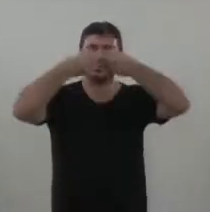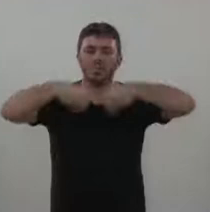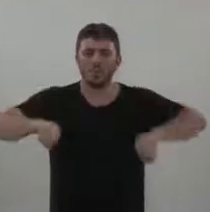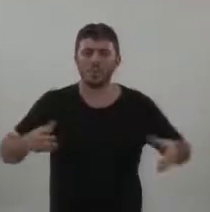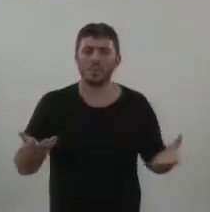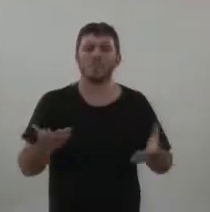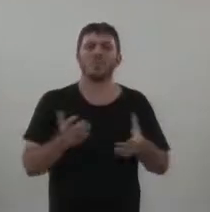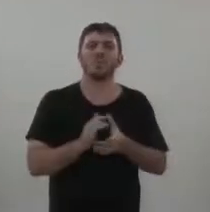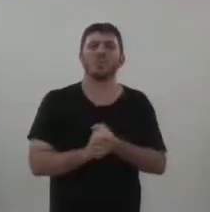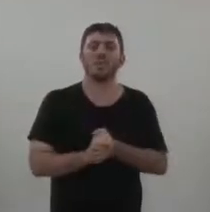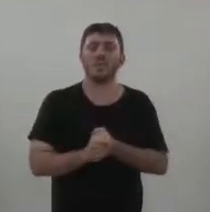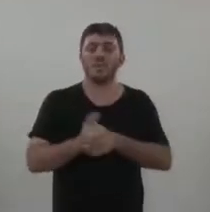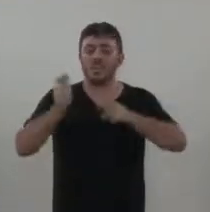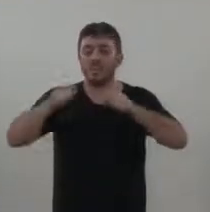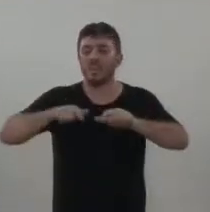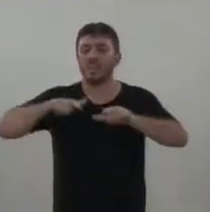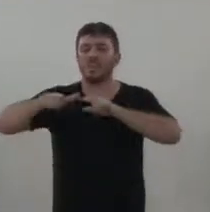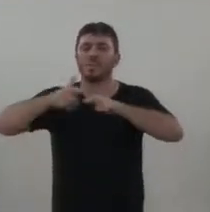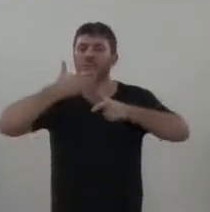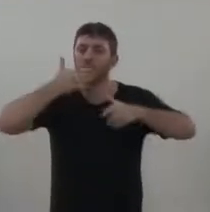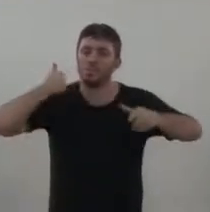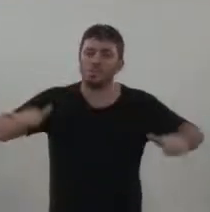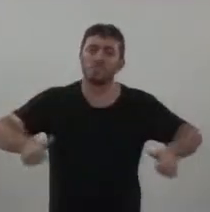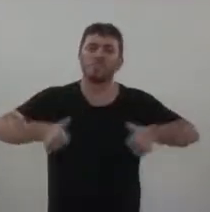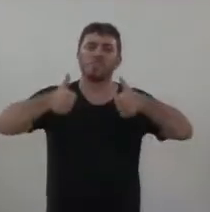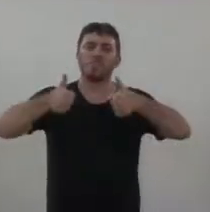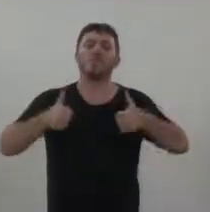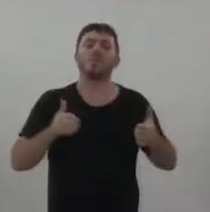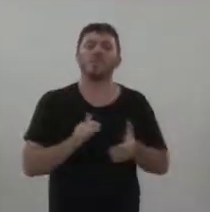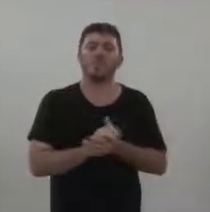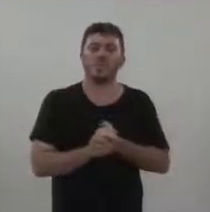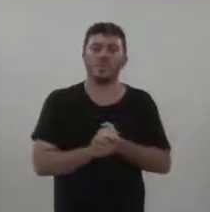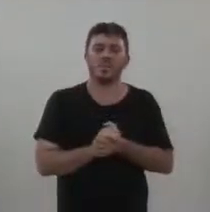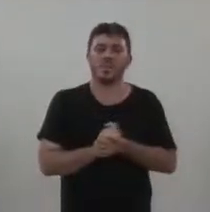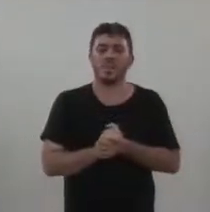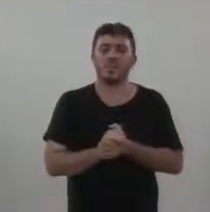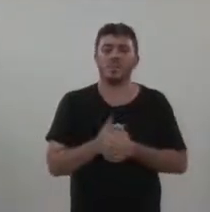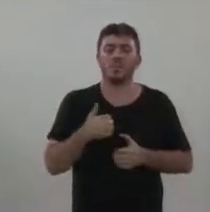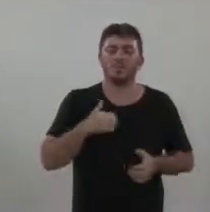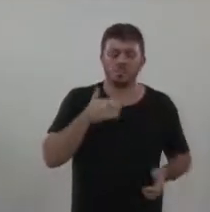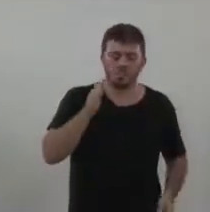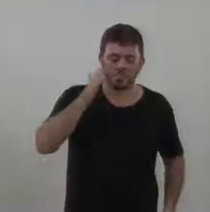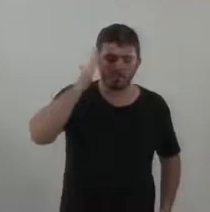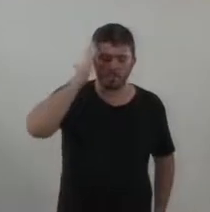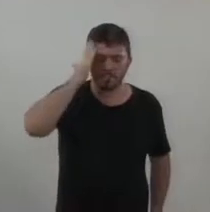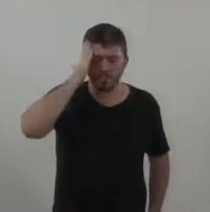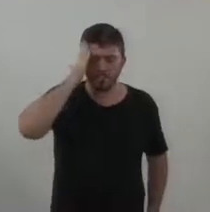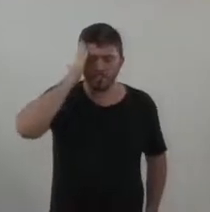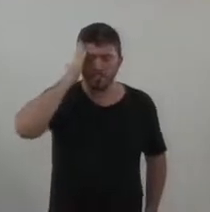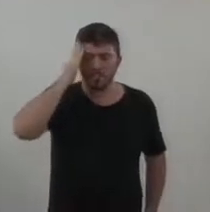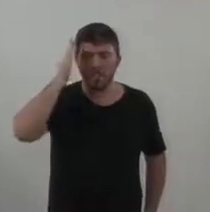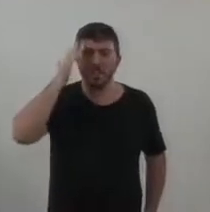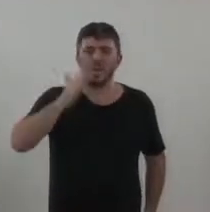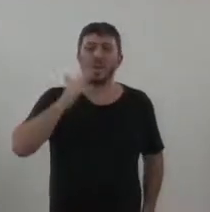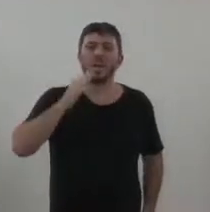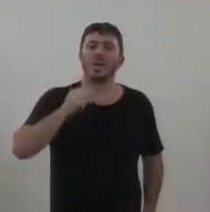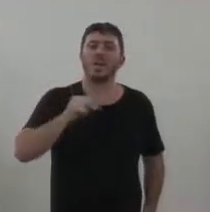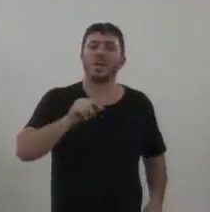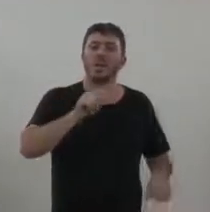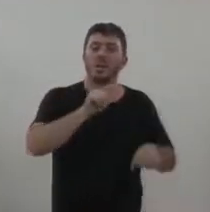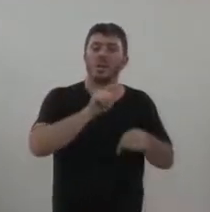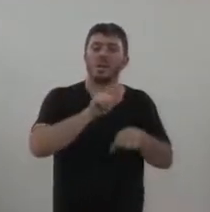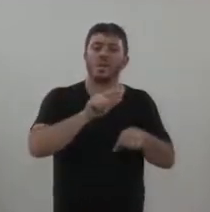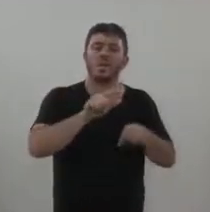poderiam estar aí trabalhando de uma maneira tranquila. Já externei aquilo que eu acho, é deixar o comércio aberto por quatro